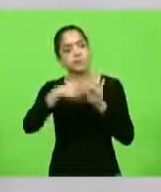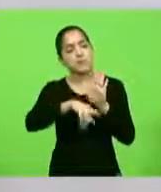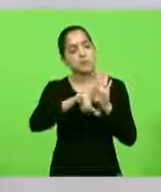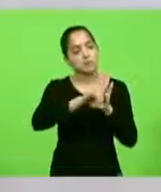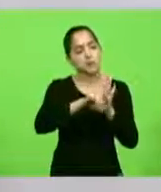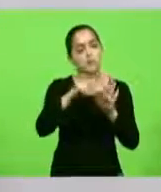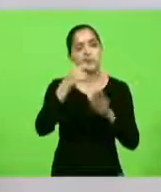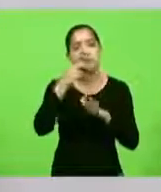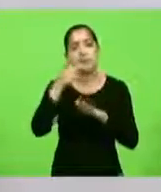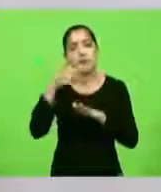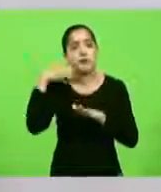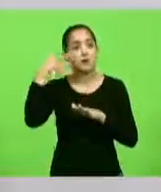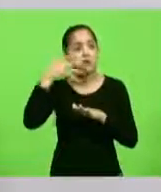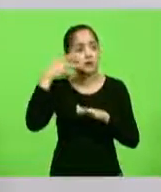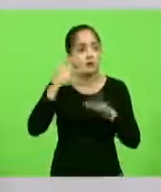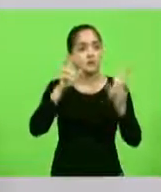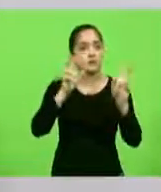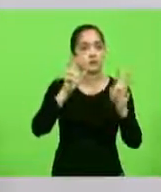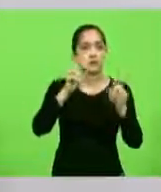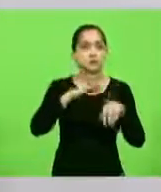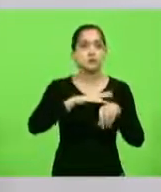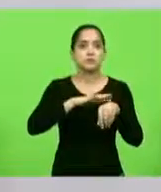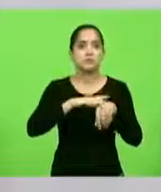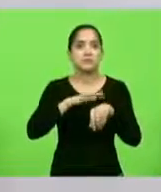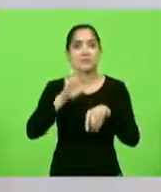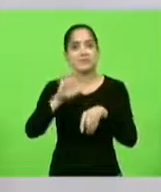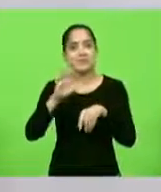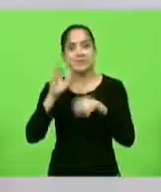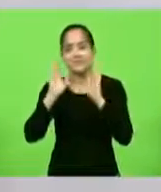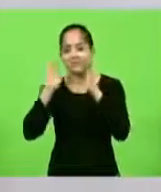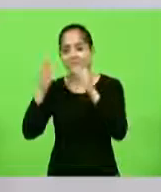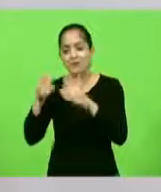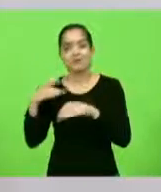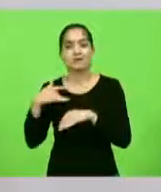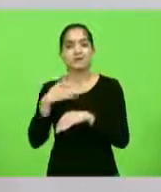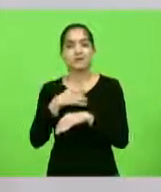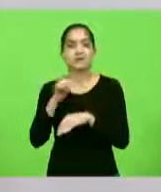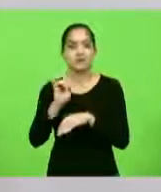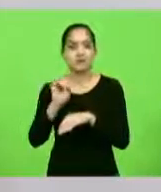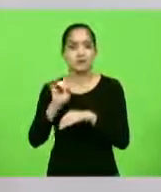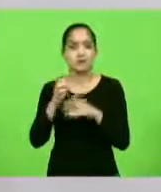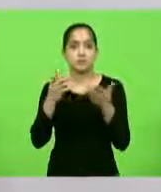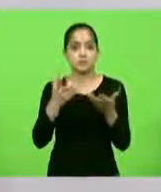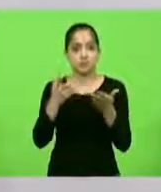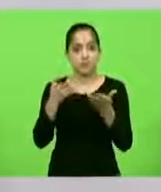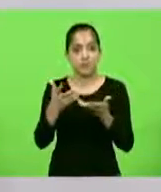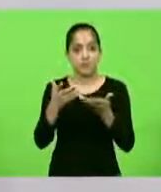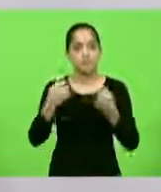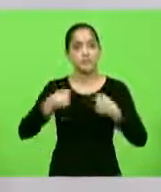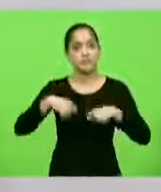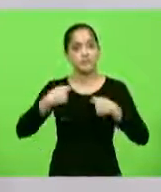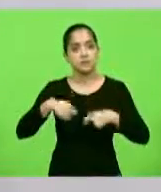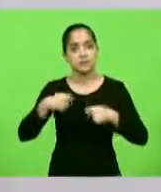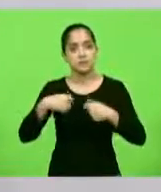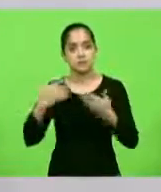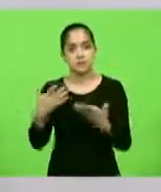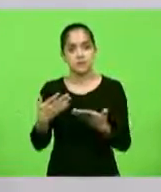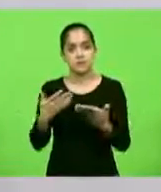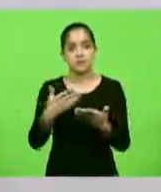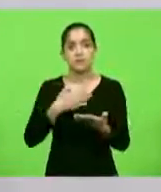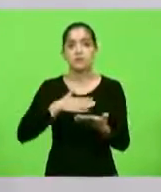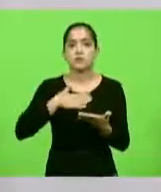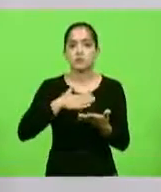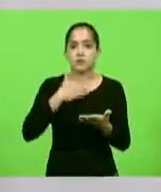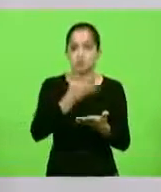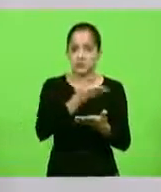falas sobre doença, mas dificilmente a gente fala de saúde, que é o que a gente tanto busca e temos a oportunidade. Então, gostaria que todos